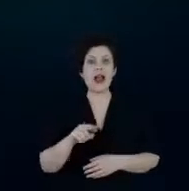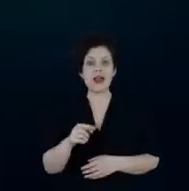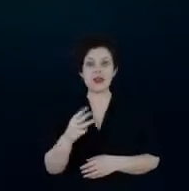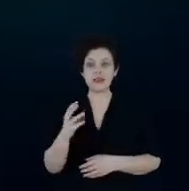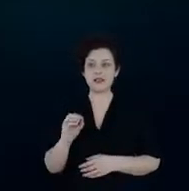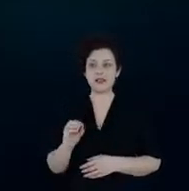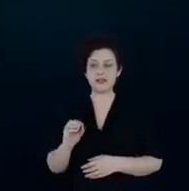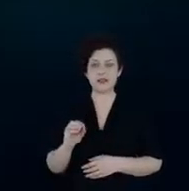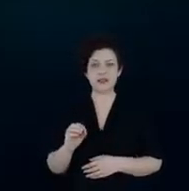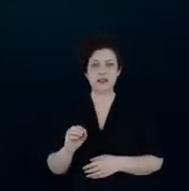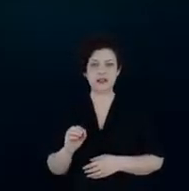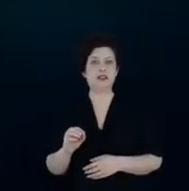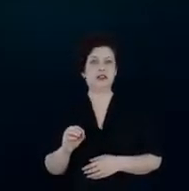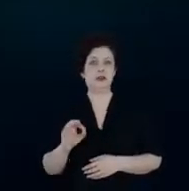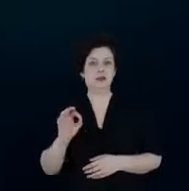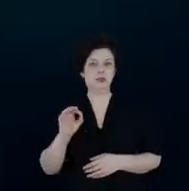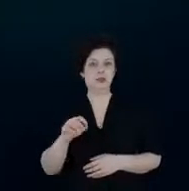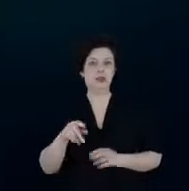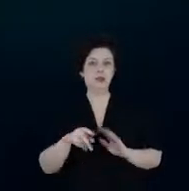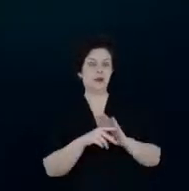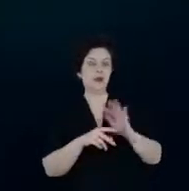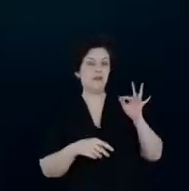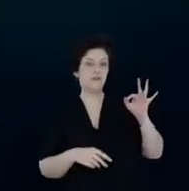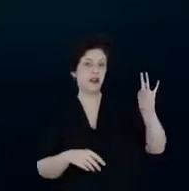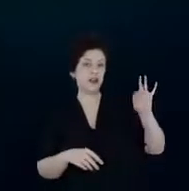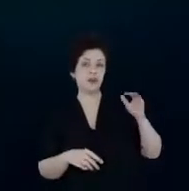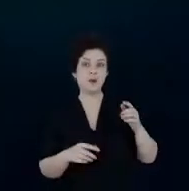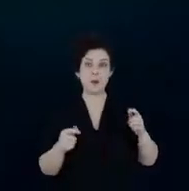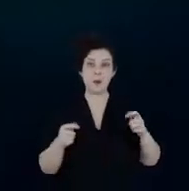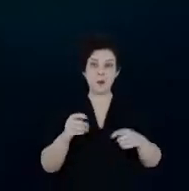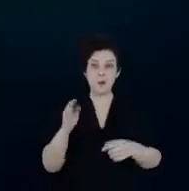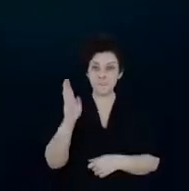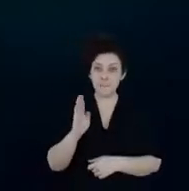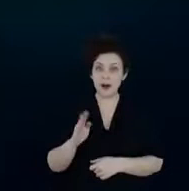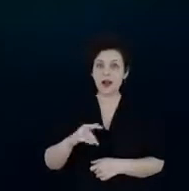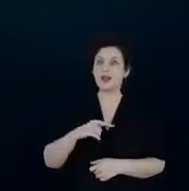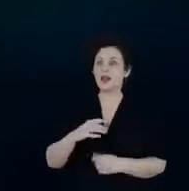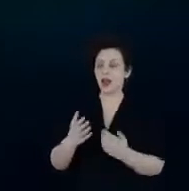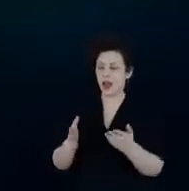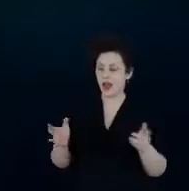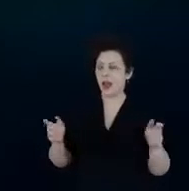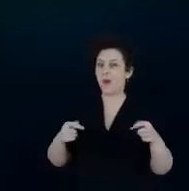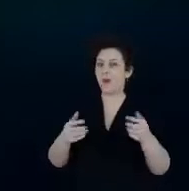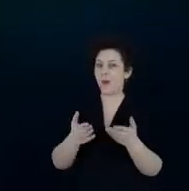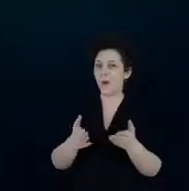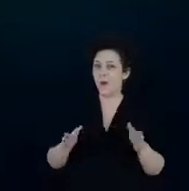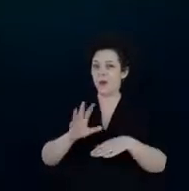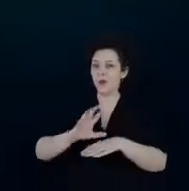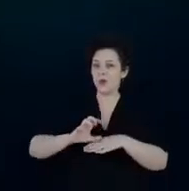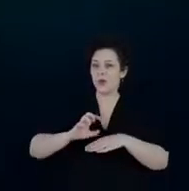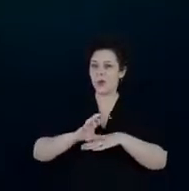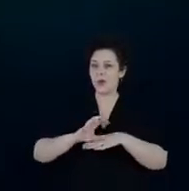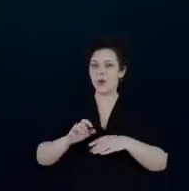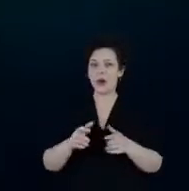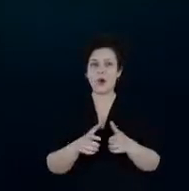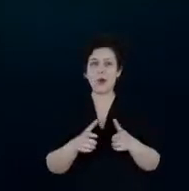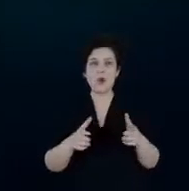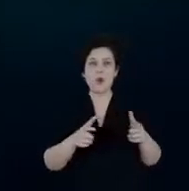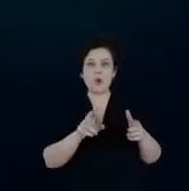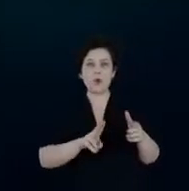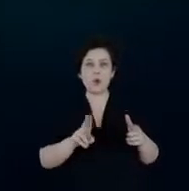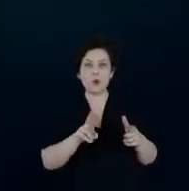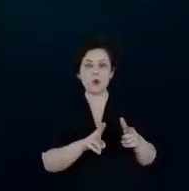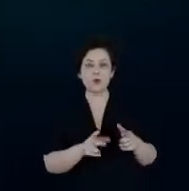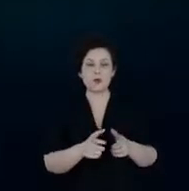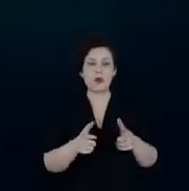a França e a Alemanha ou seja o Brasil ainda tem muito espaço para crescimento do consumo e crescimento do consumo tem que ser